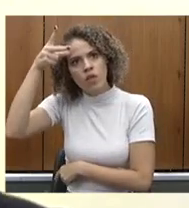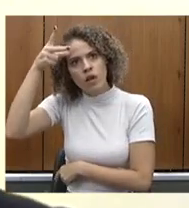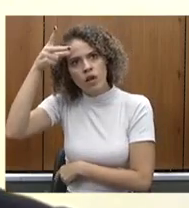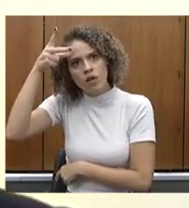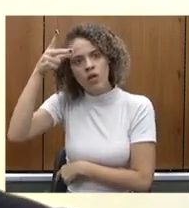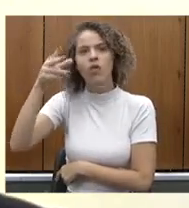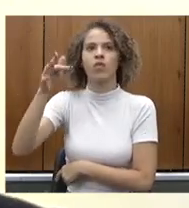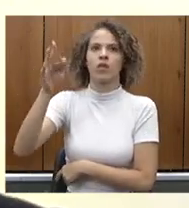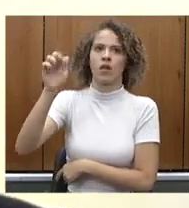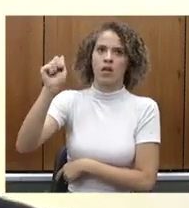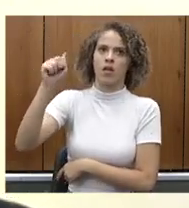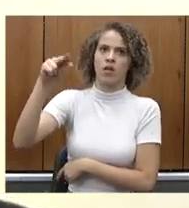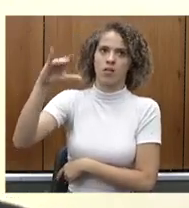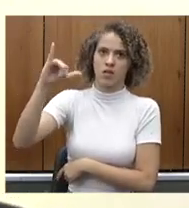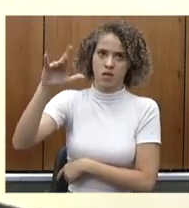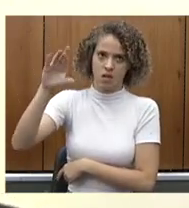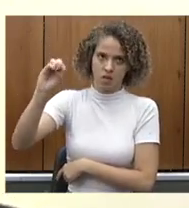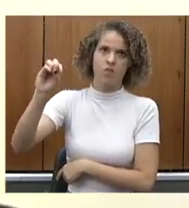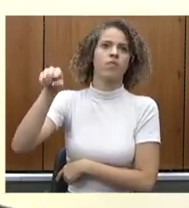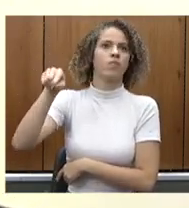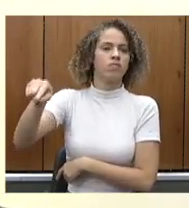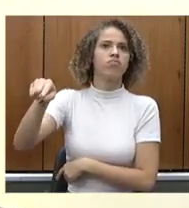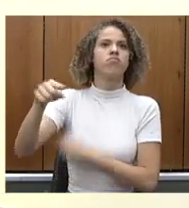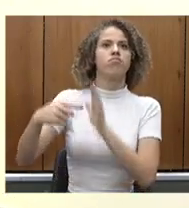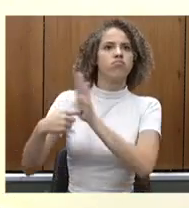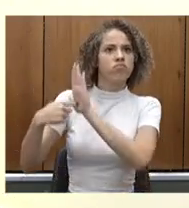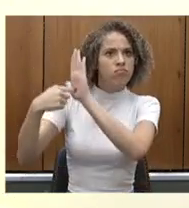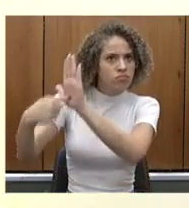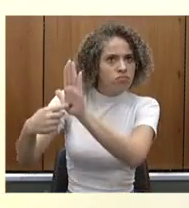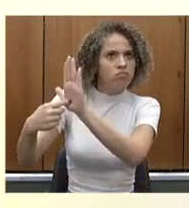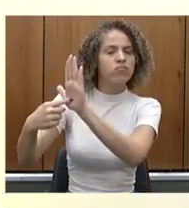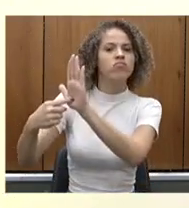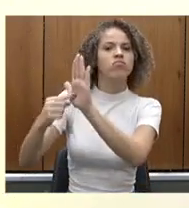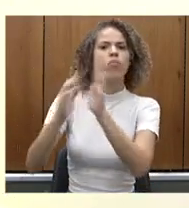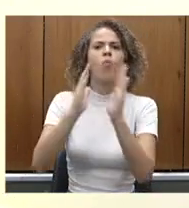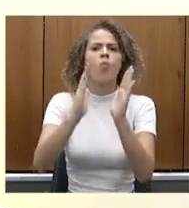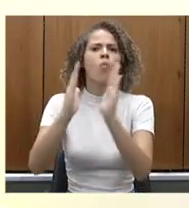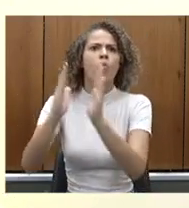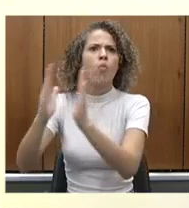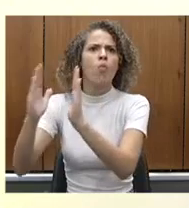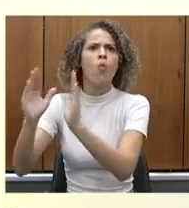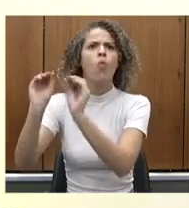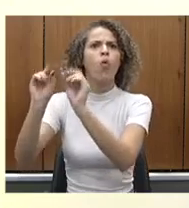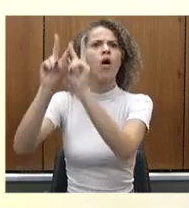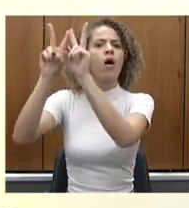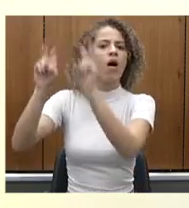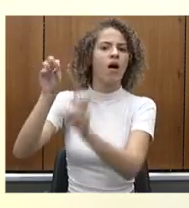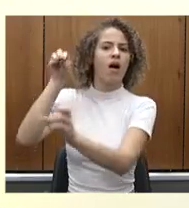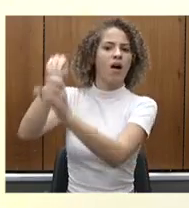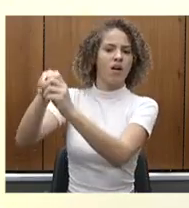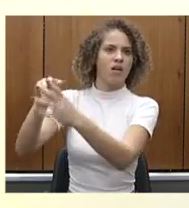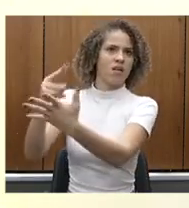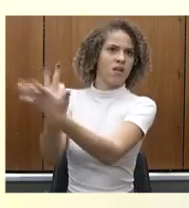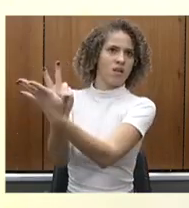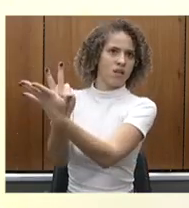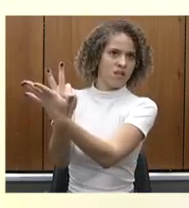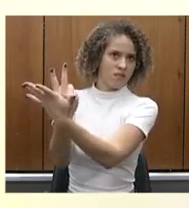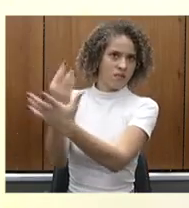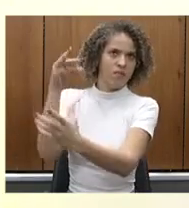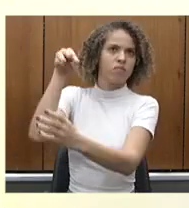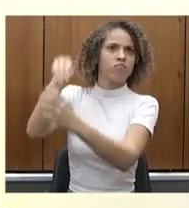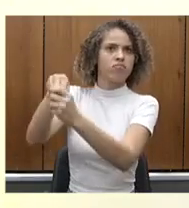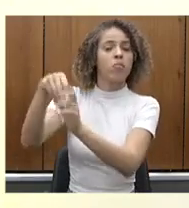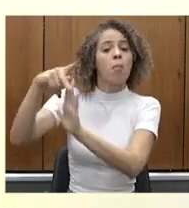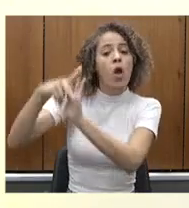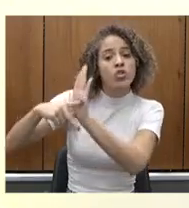Branquinho, por essa causa. Então, gostaria que o senhor nos desse um panorama sobre a situação do repasse dos recursos para o